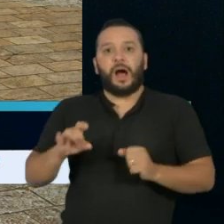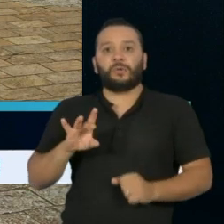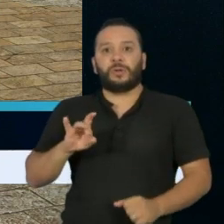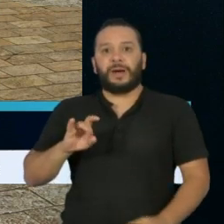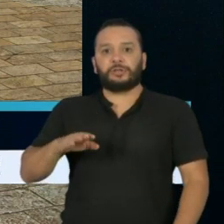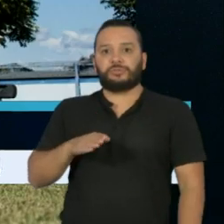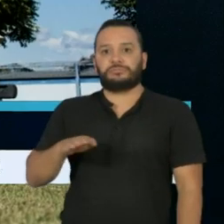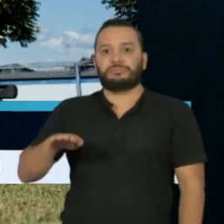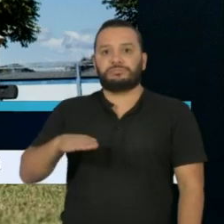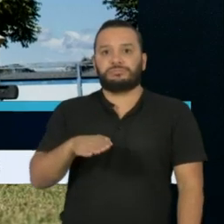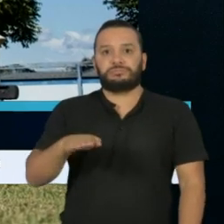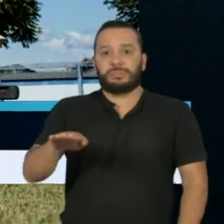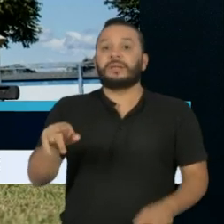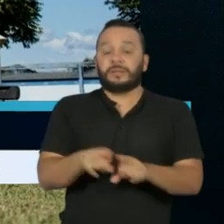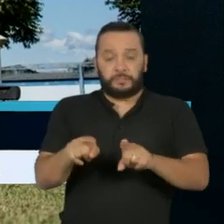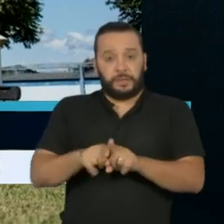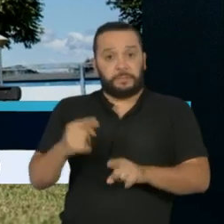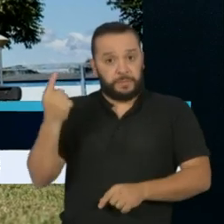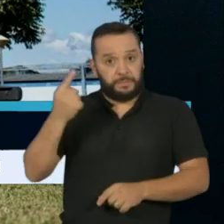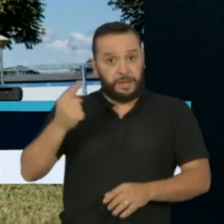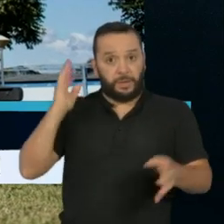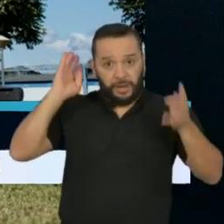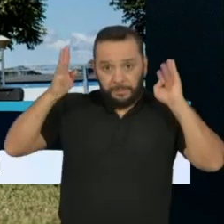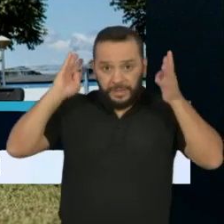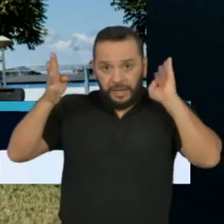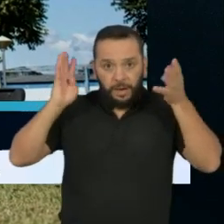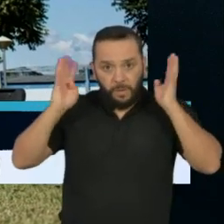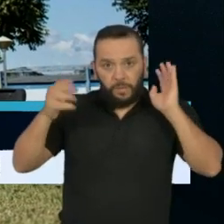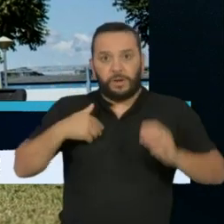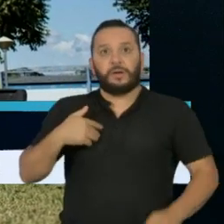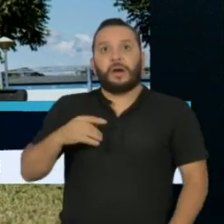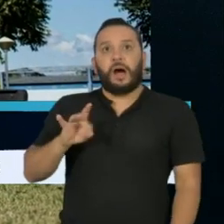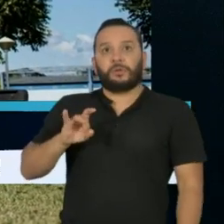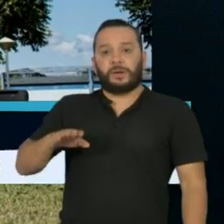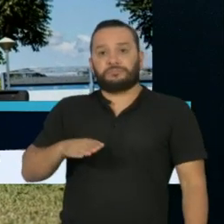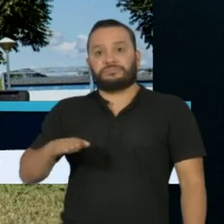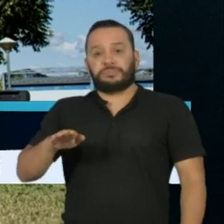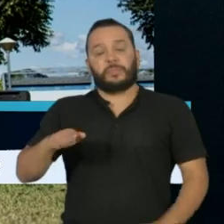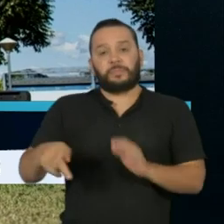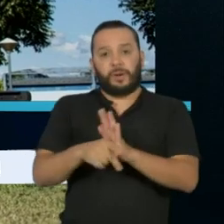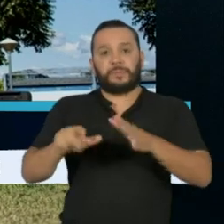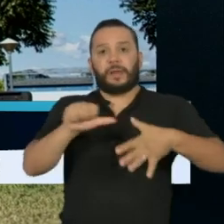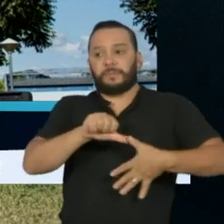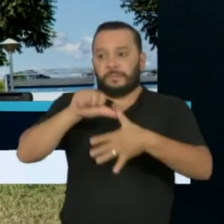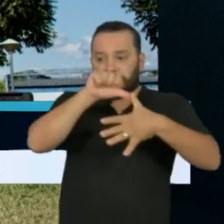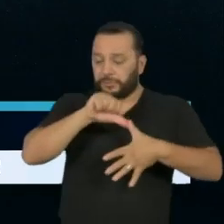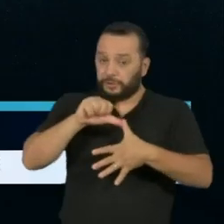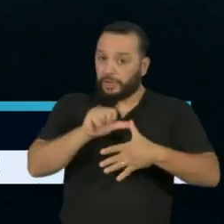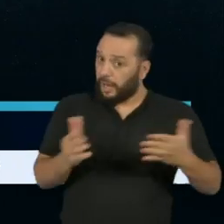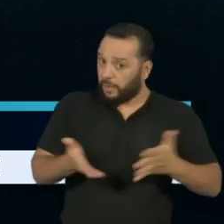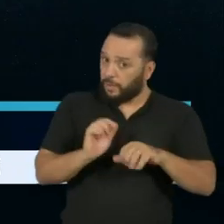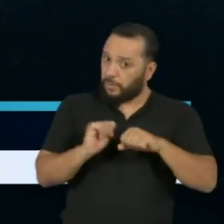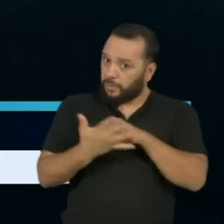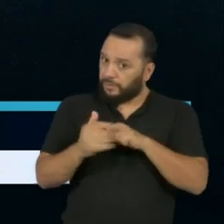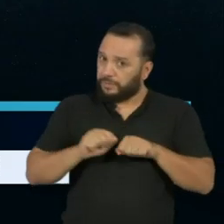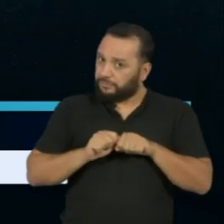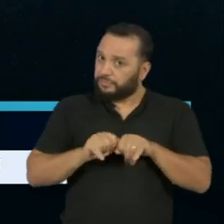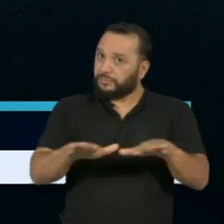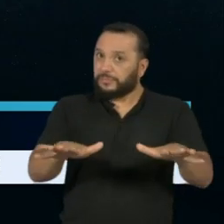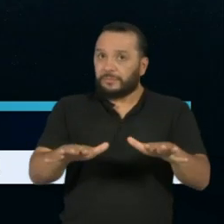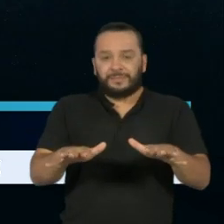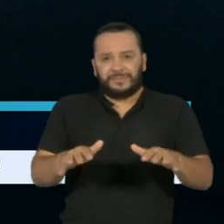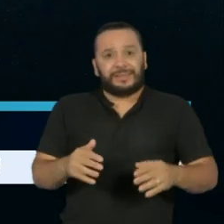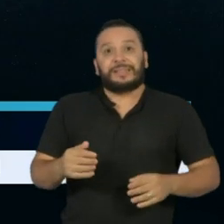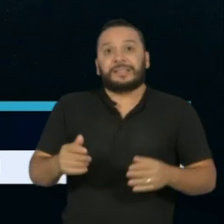e o primeiro caminhão inteligente da América Latina. Diante da pandemia do novo coronavírus, diminuíram o